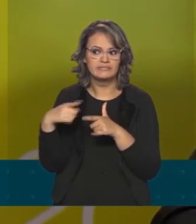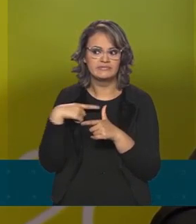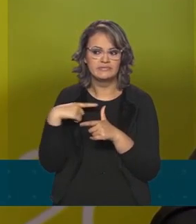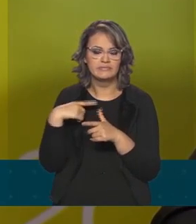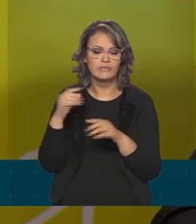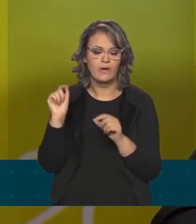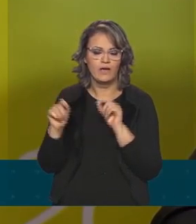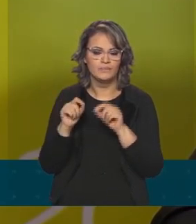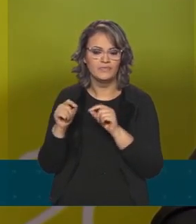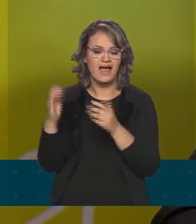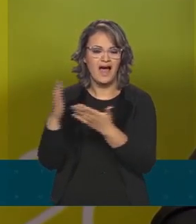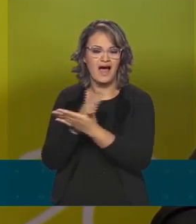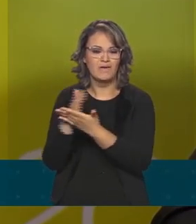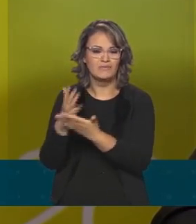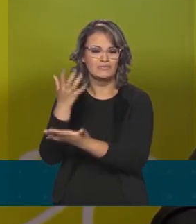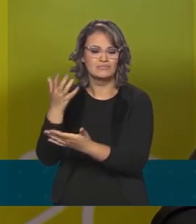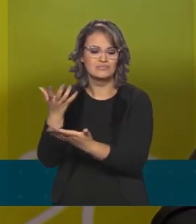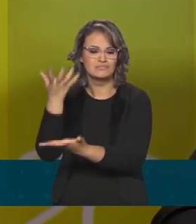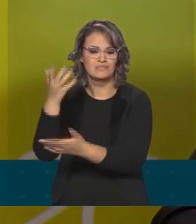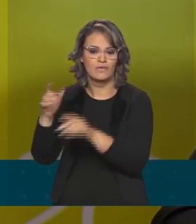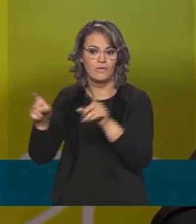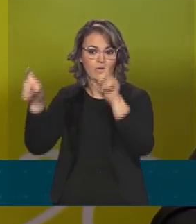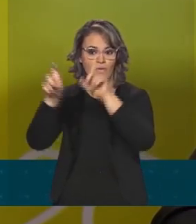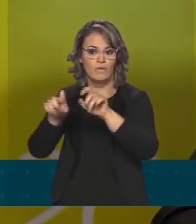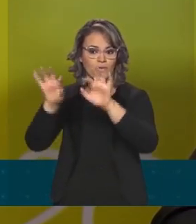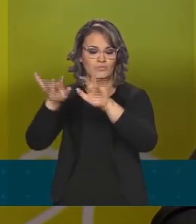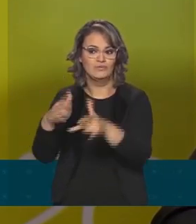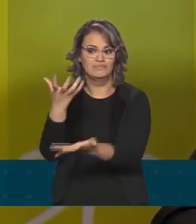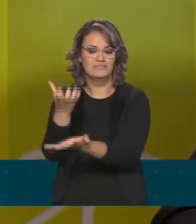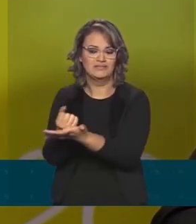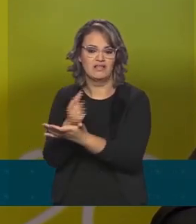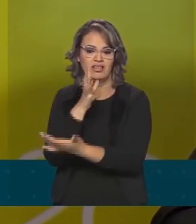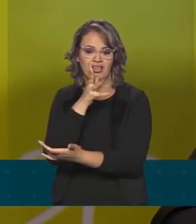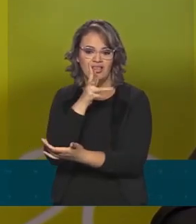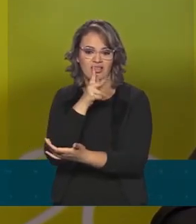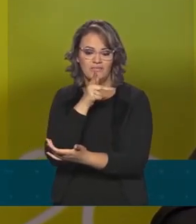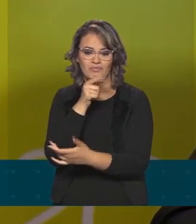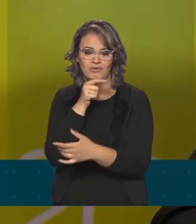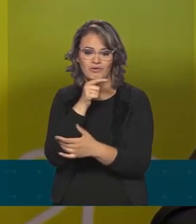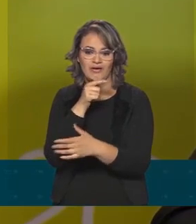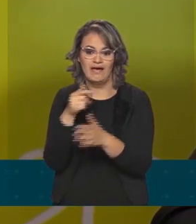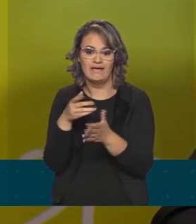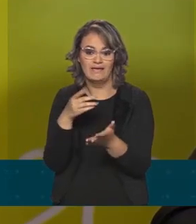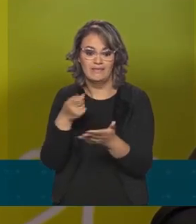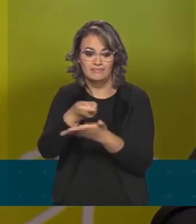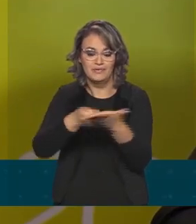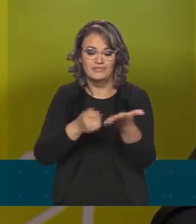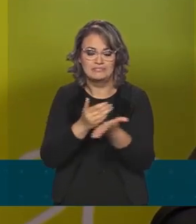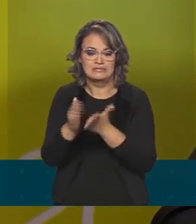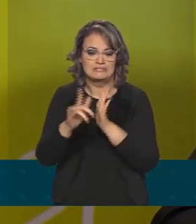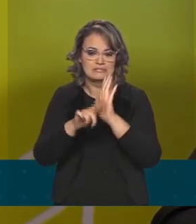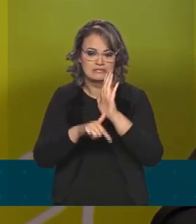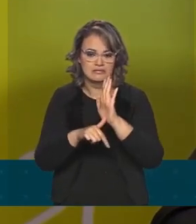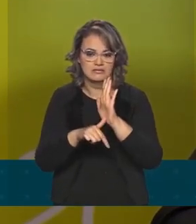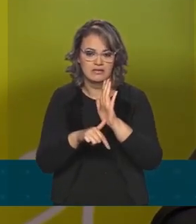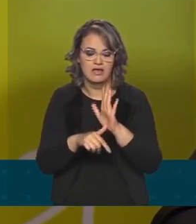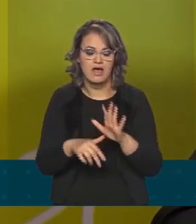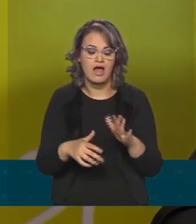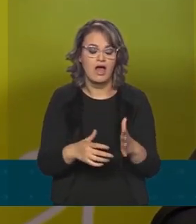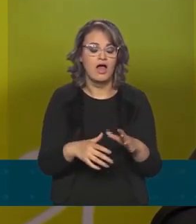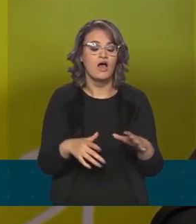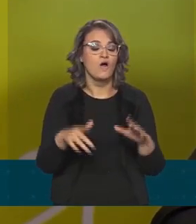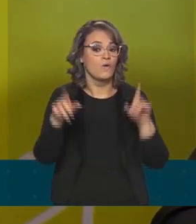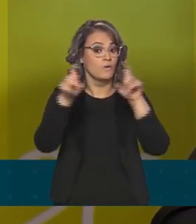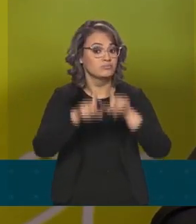computadores não receberam a prova a tempo, às 13h30, para iniciar a prova. Todos os computadores receberam a